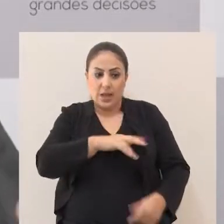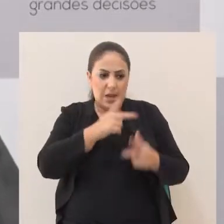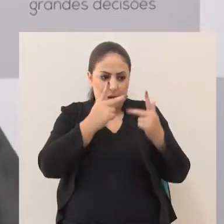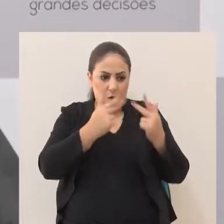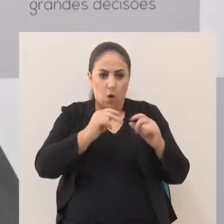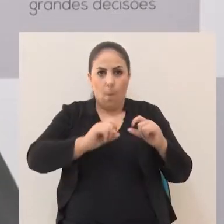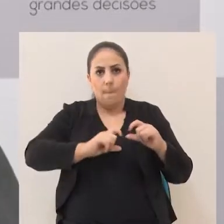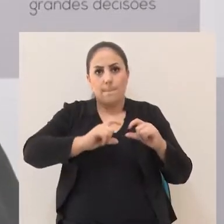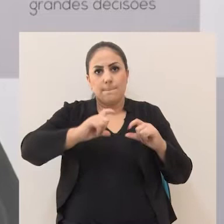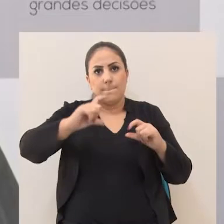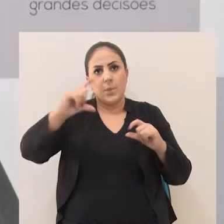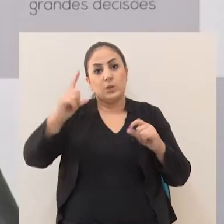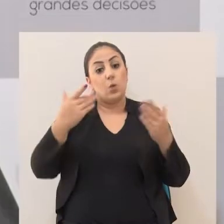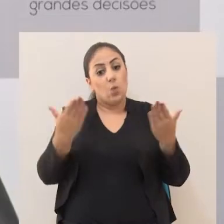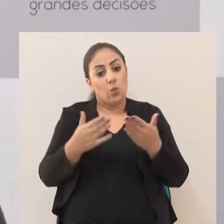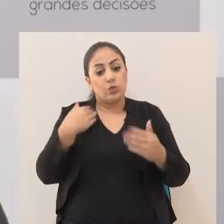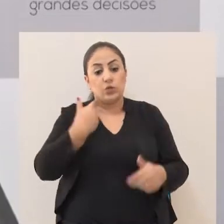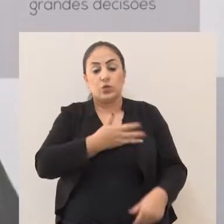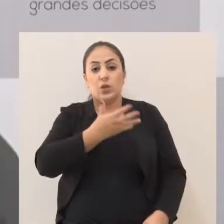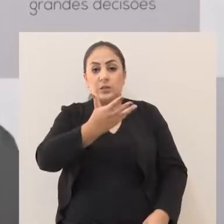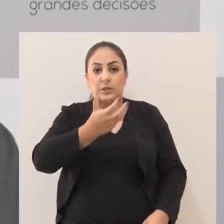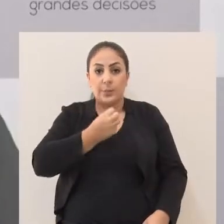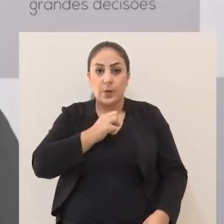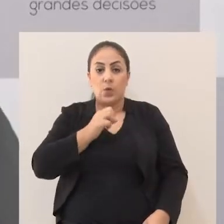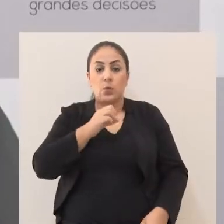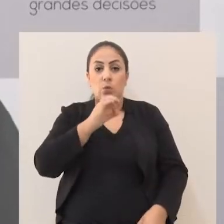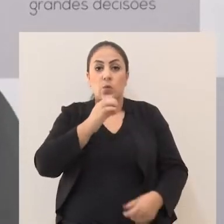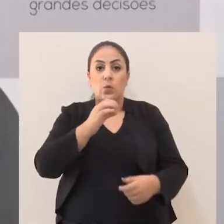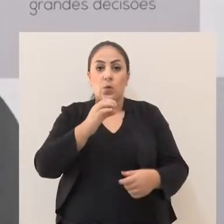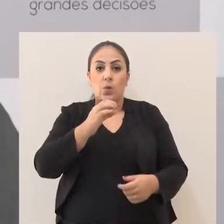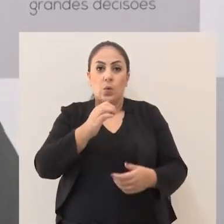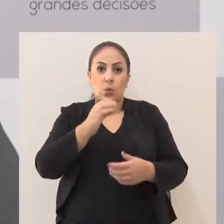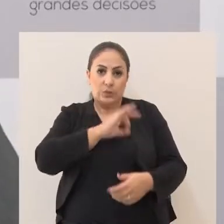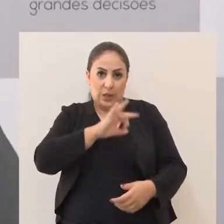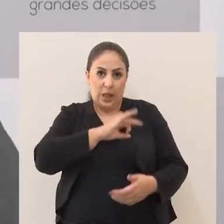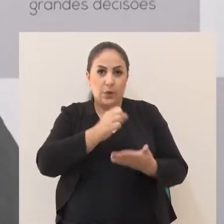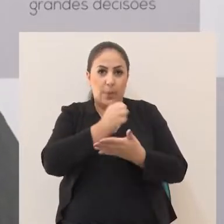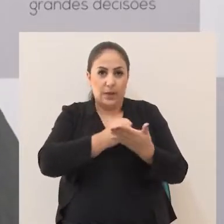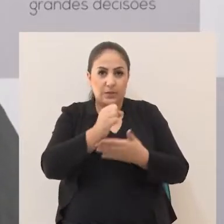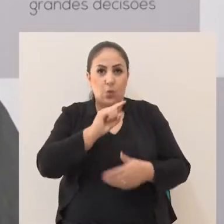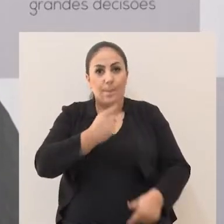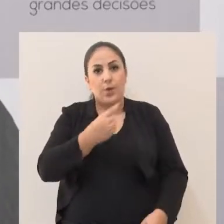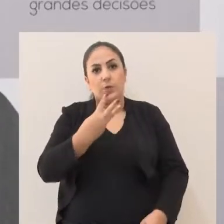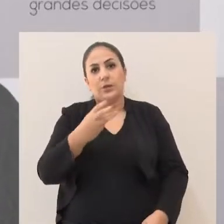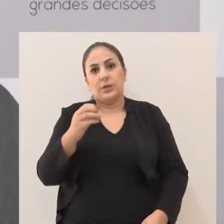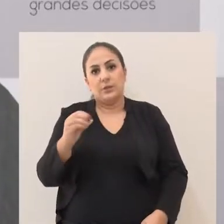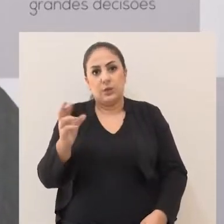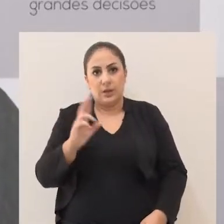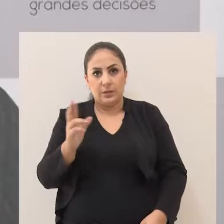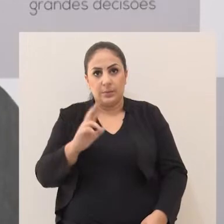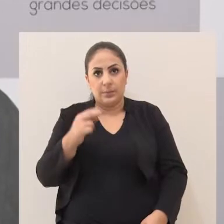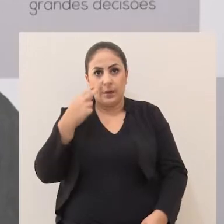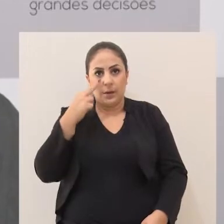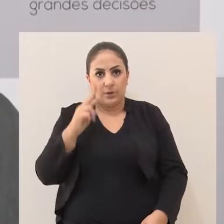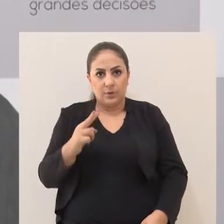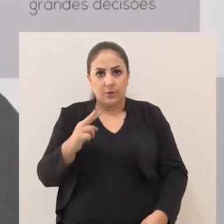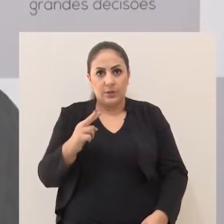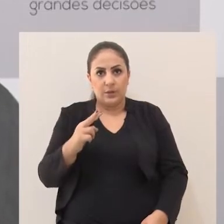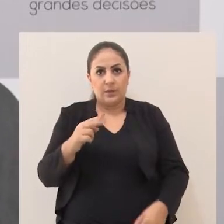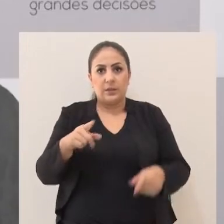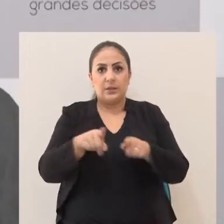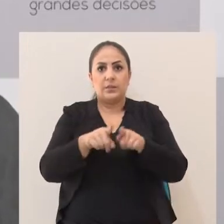o mesmo aumento das passagens, hoje nós estaríamos com um salário mínimo de R$.300. Portanto, é para ver a